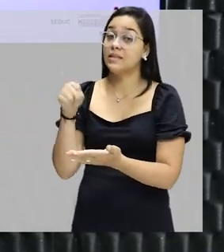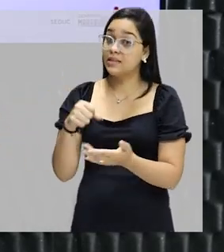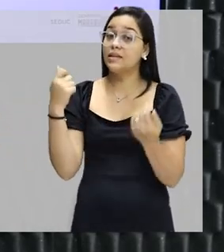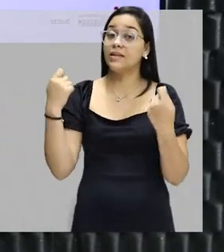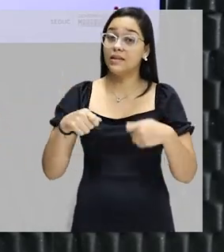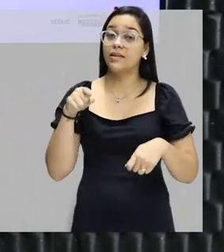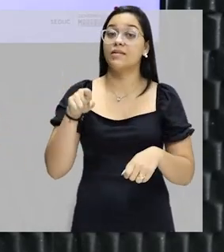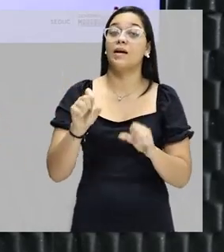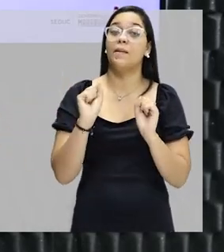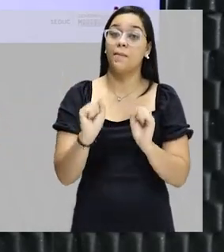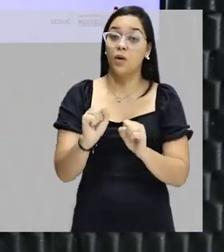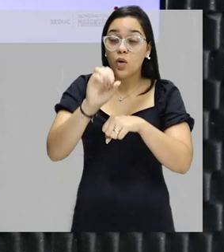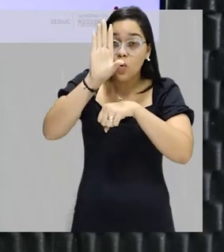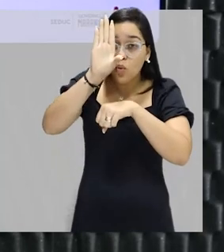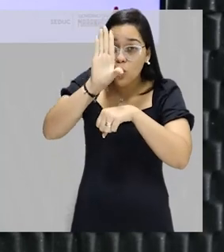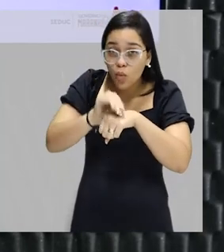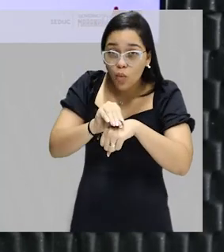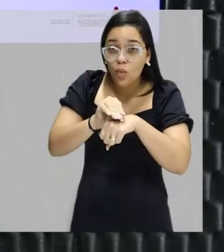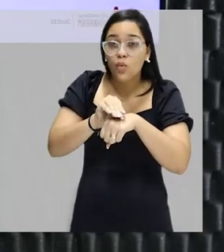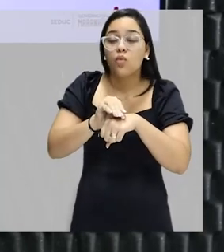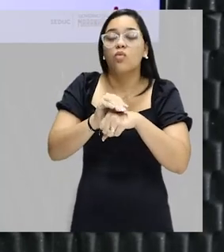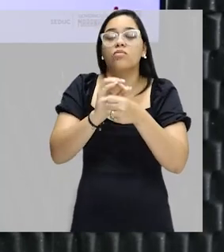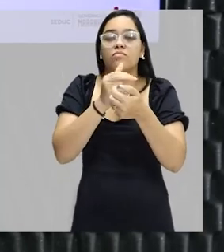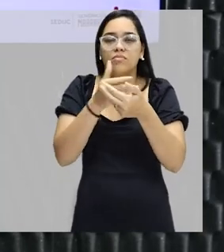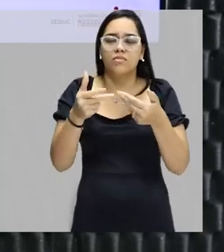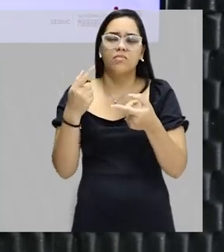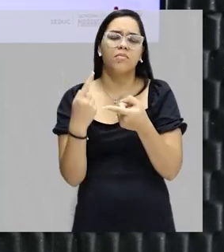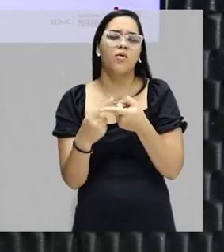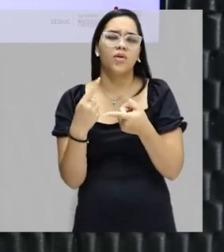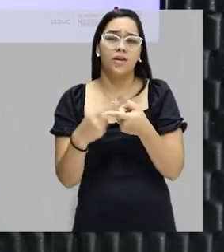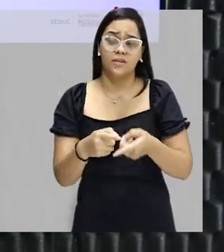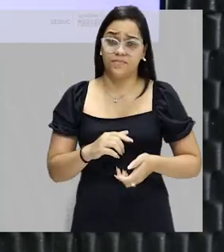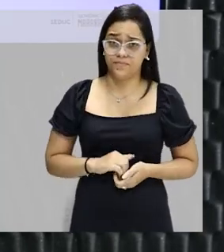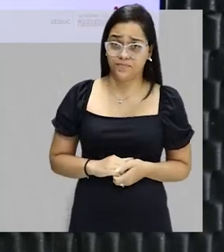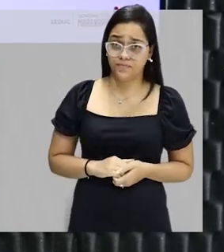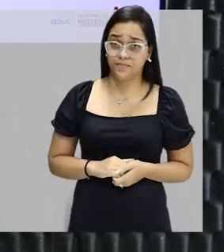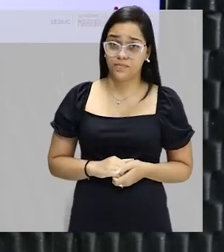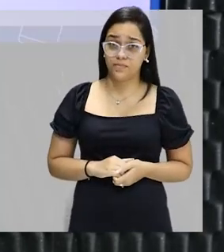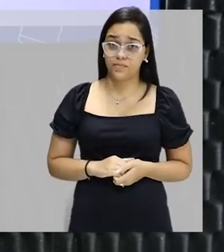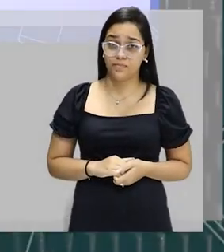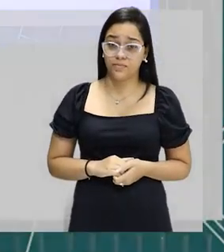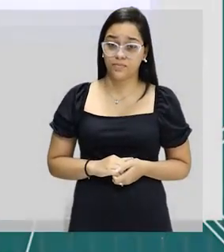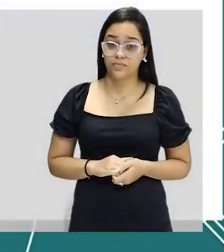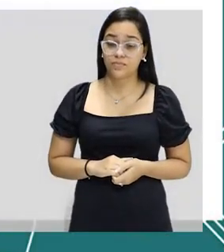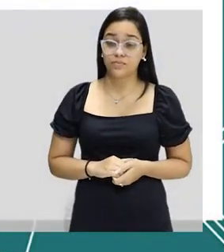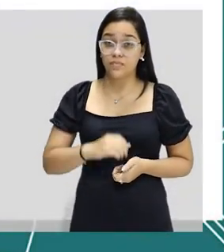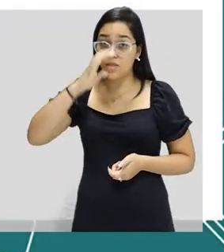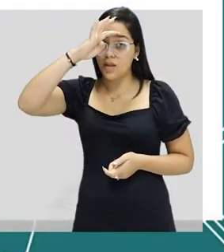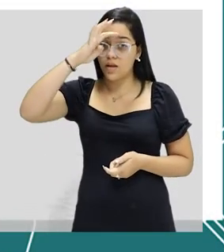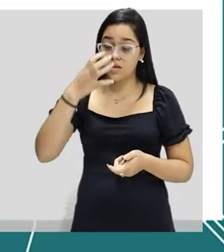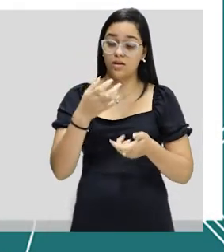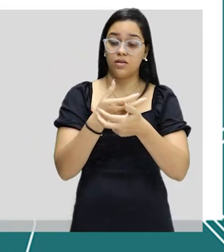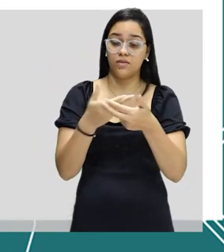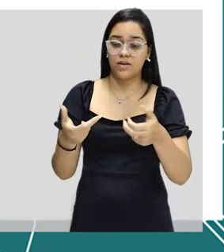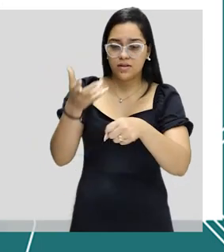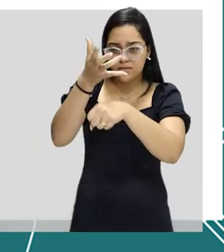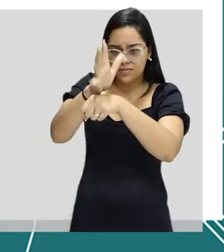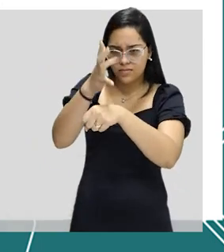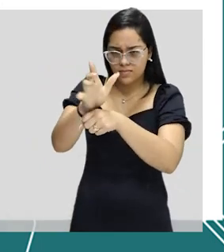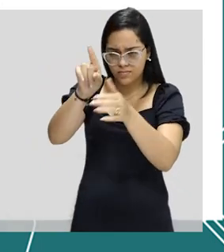necessário que você faça o print da tela. Por quê? Porque nós vamos estar resolvendo diversos